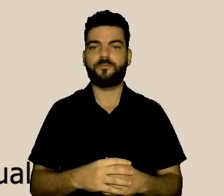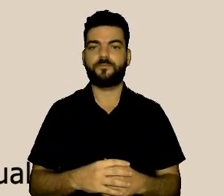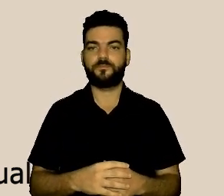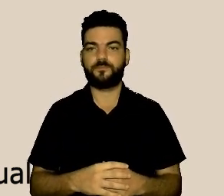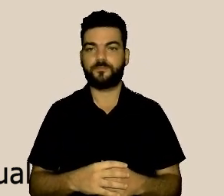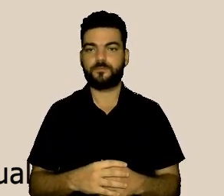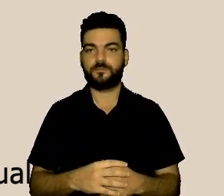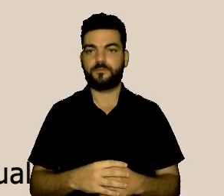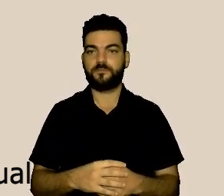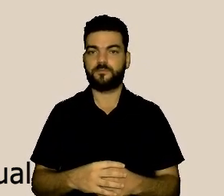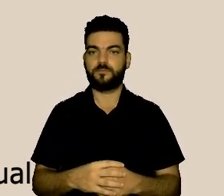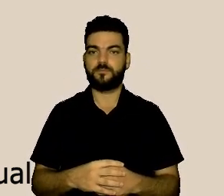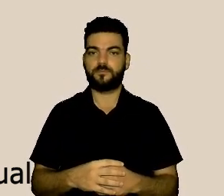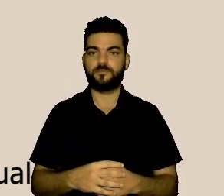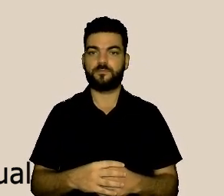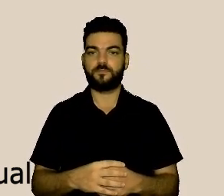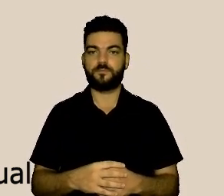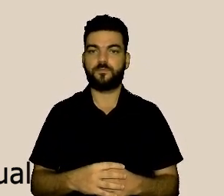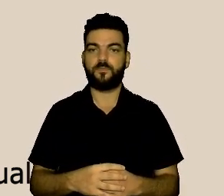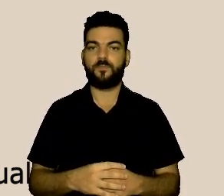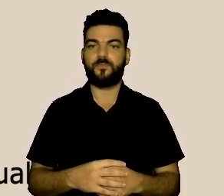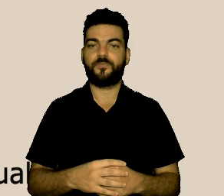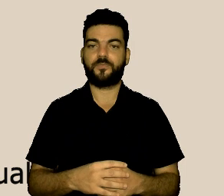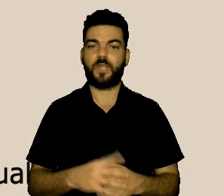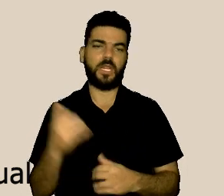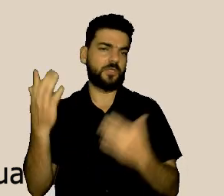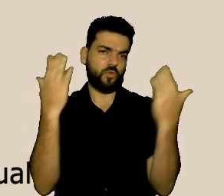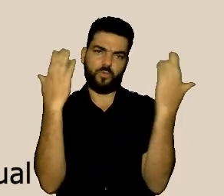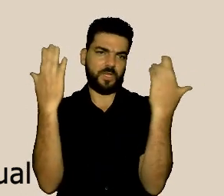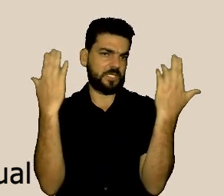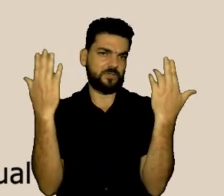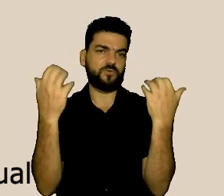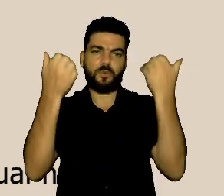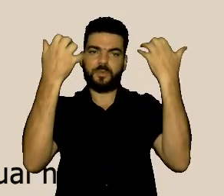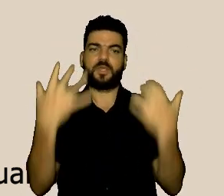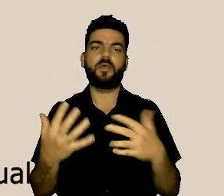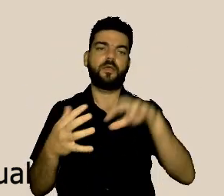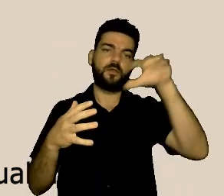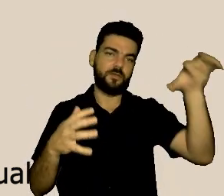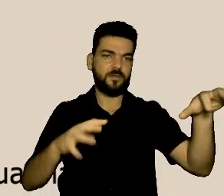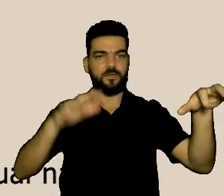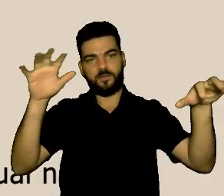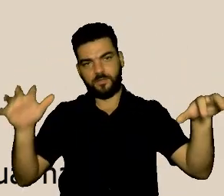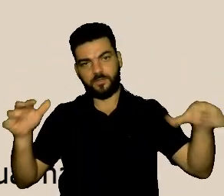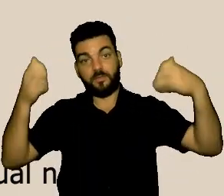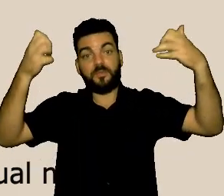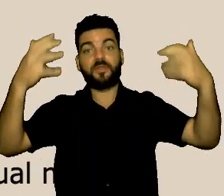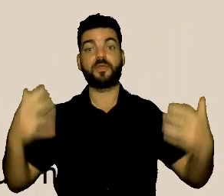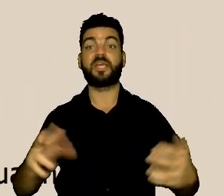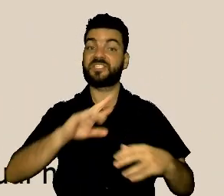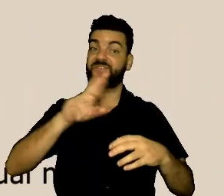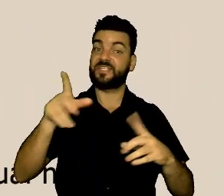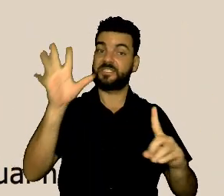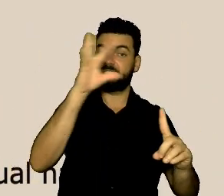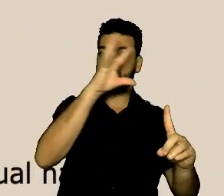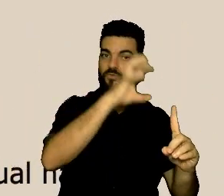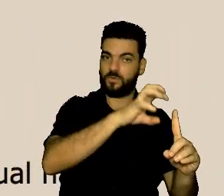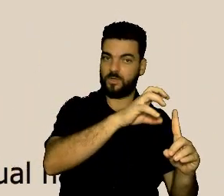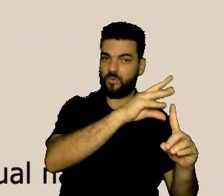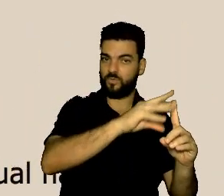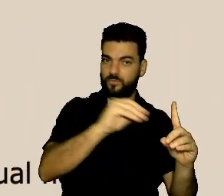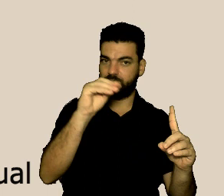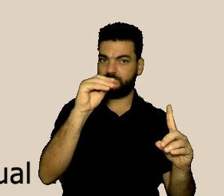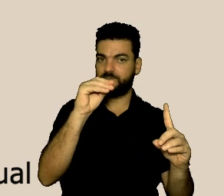diferenciação e enquadramento do assédio sexual por chantagem previsto em lei, assédio sexual por intimidação.